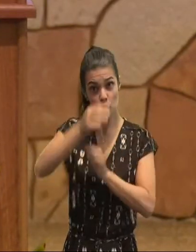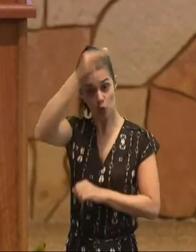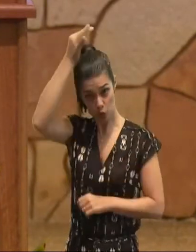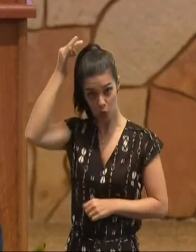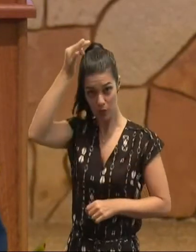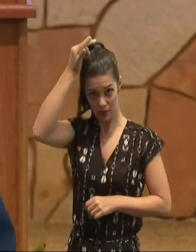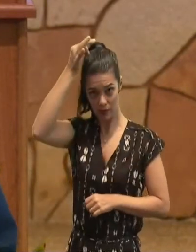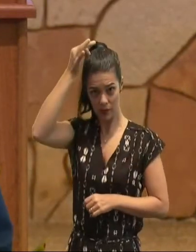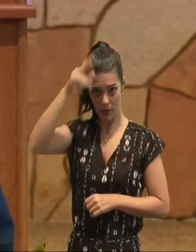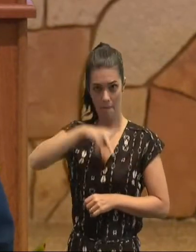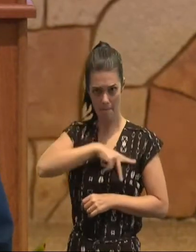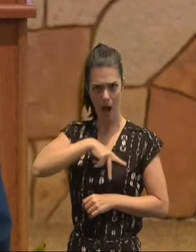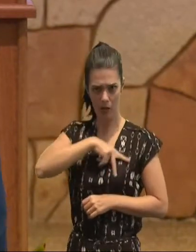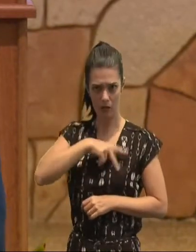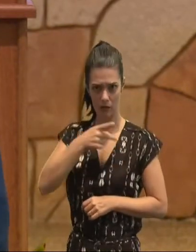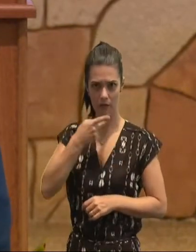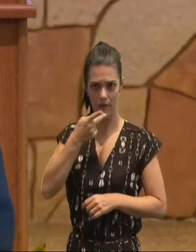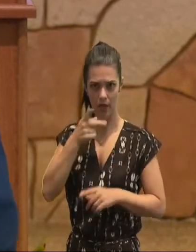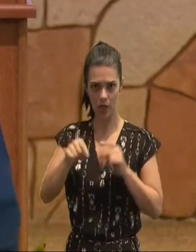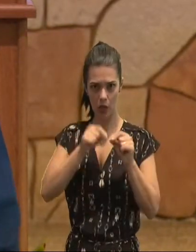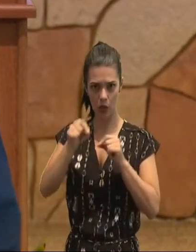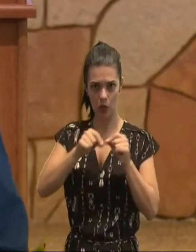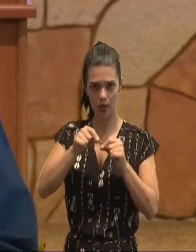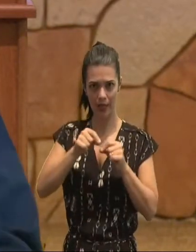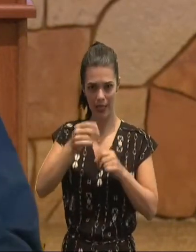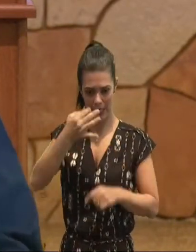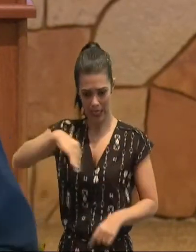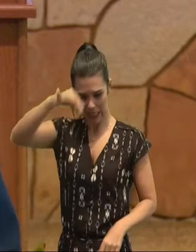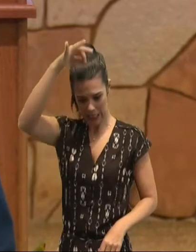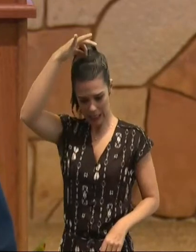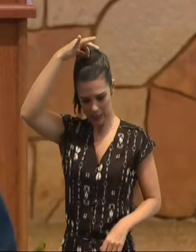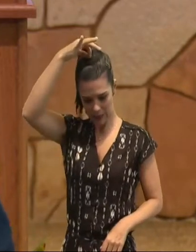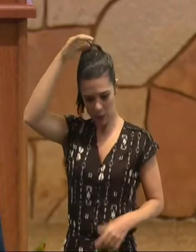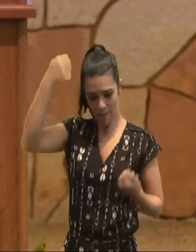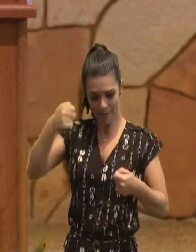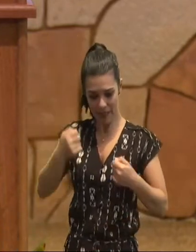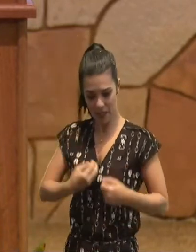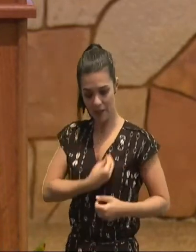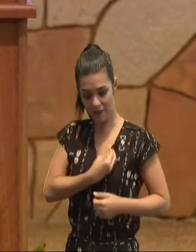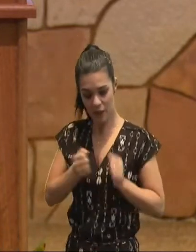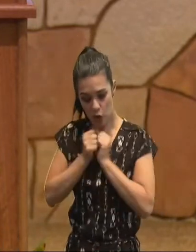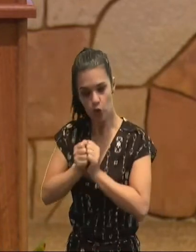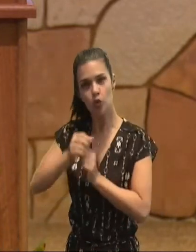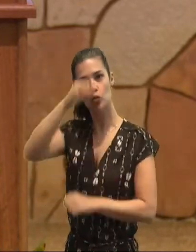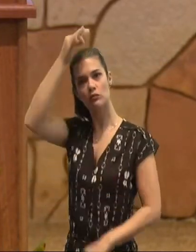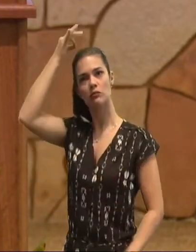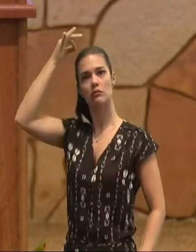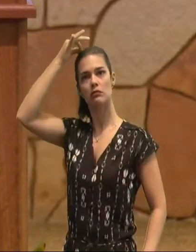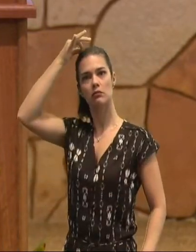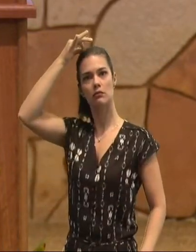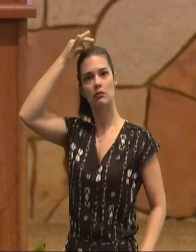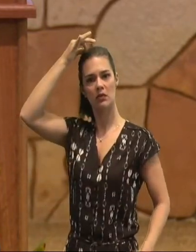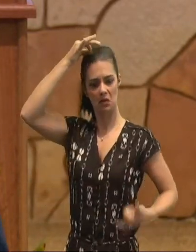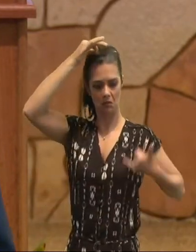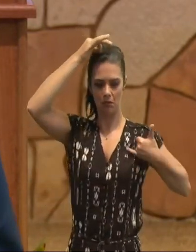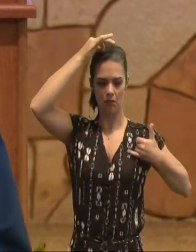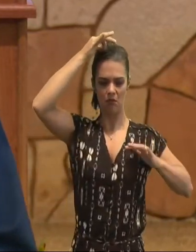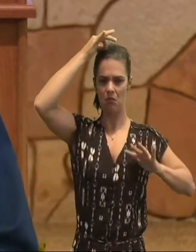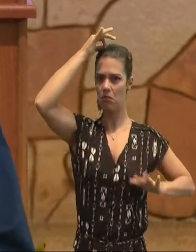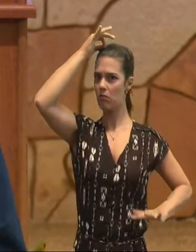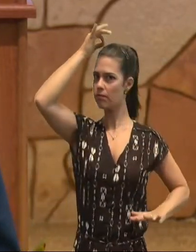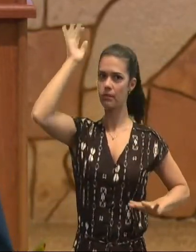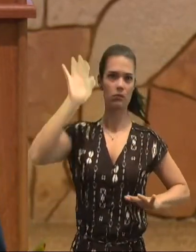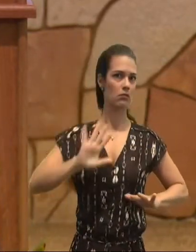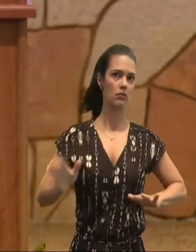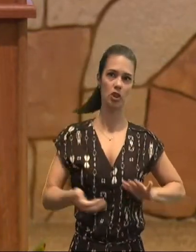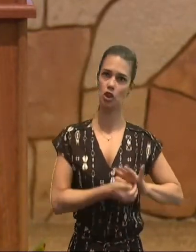Paulo diz, andemos, também, no Espírito, não nos deixemos, possuir, de vanglória, provocando, uns aos outros,